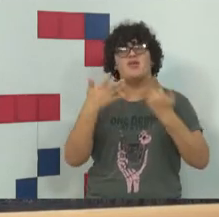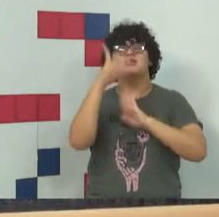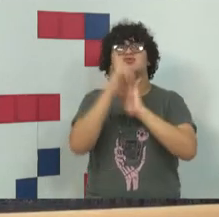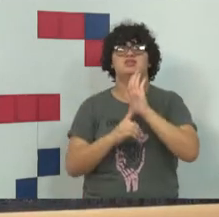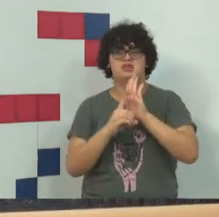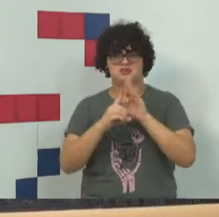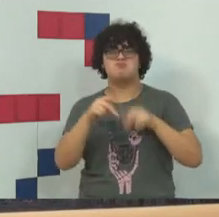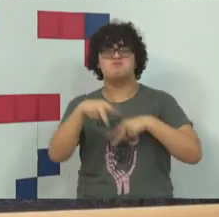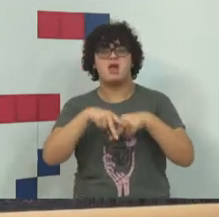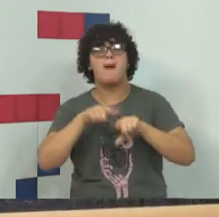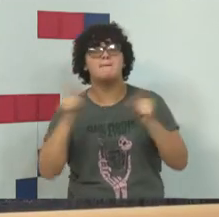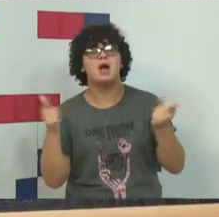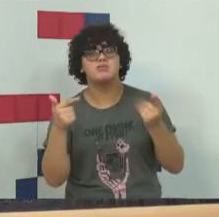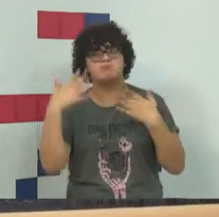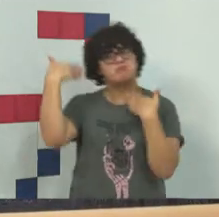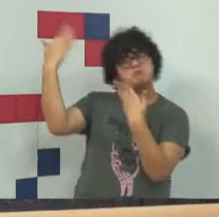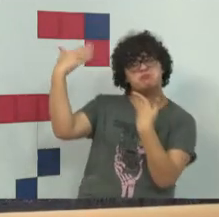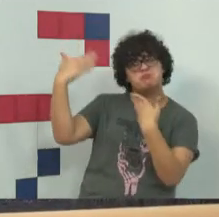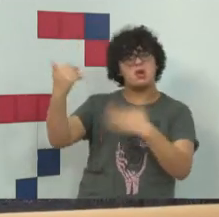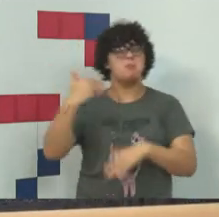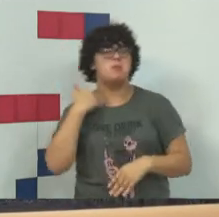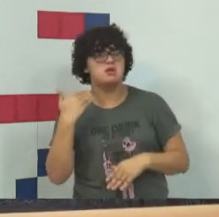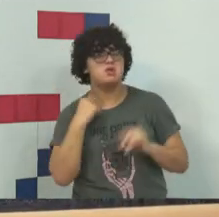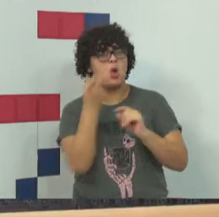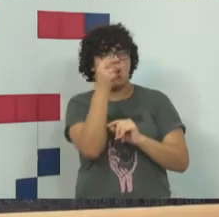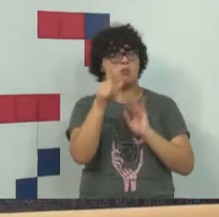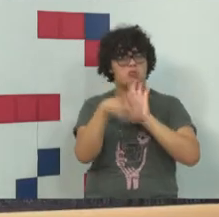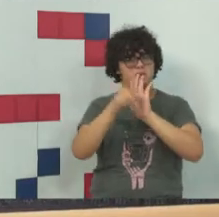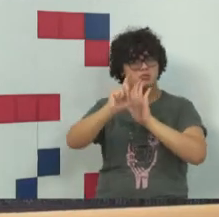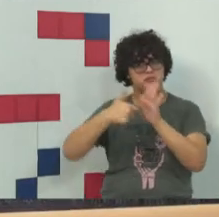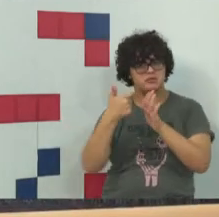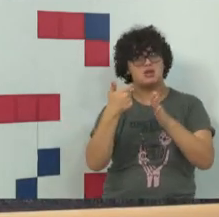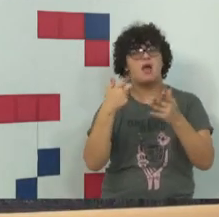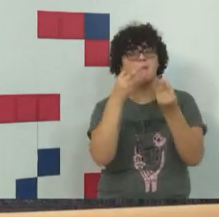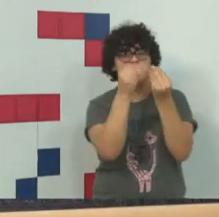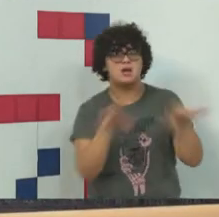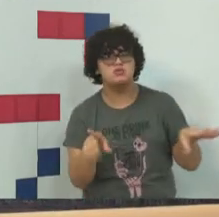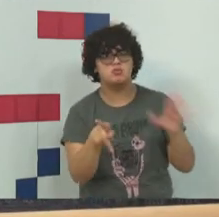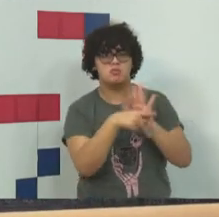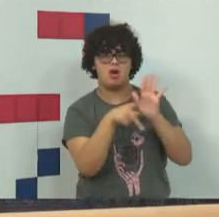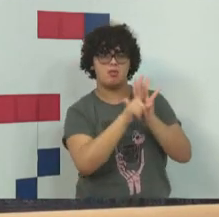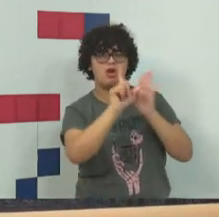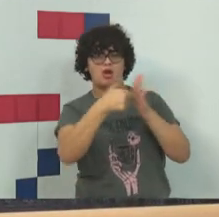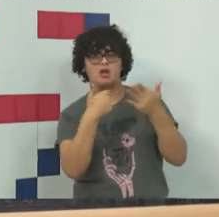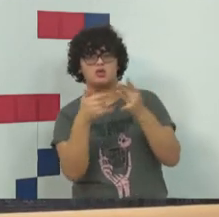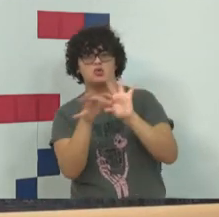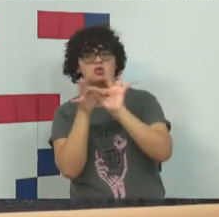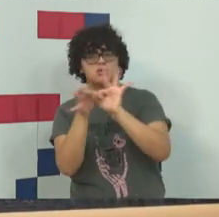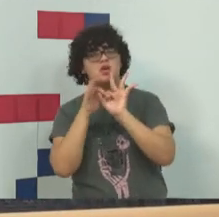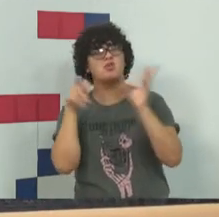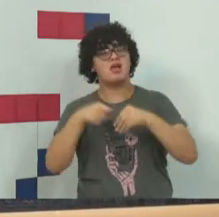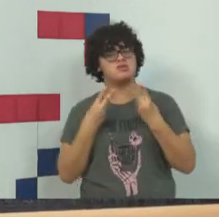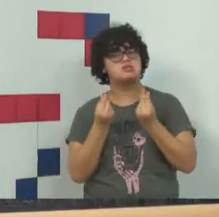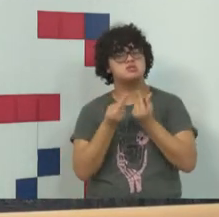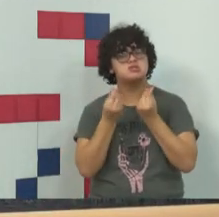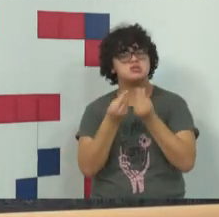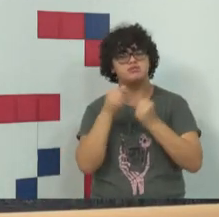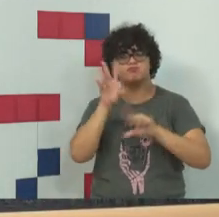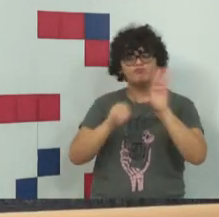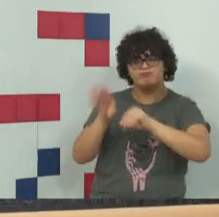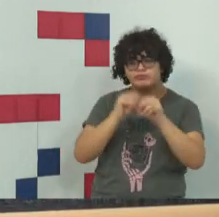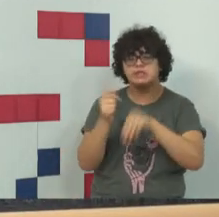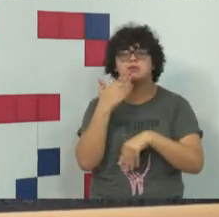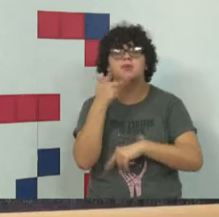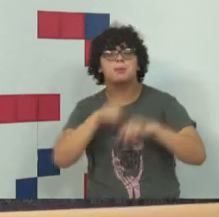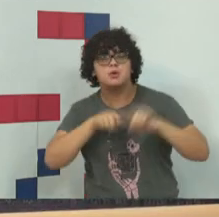Desconfiança no sistema bancário ou abalo de crédito, prejuízo ao crédito da União, sensível perturbação na cotação das mercadorias